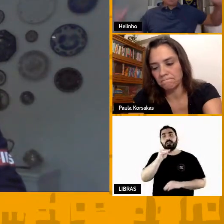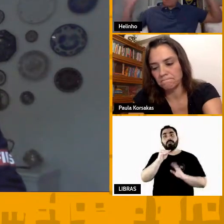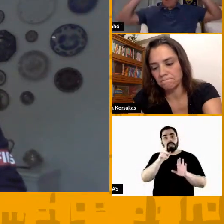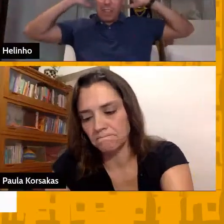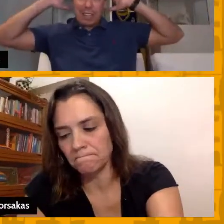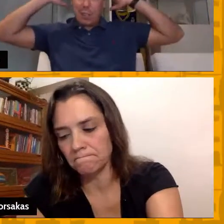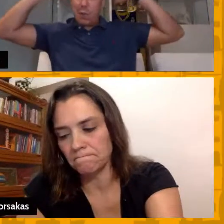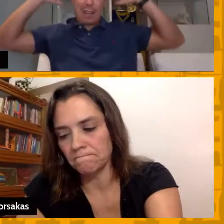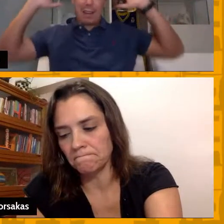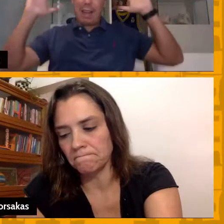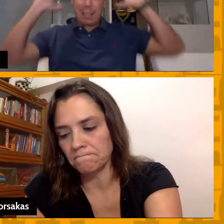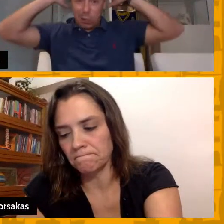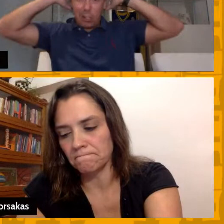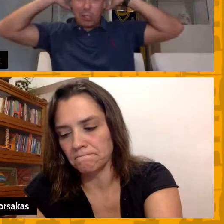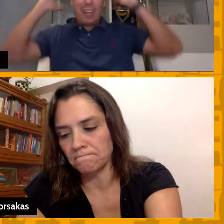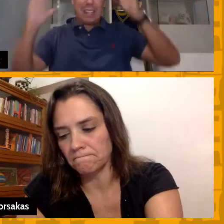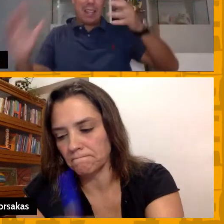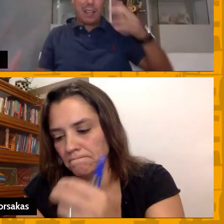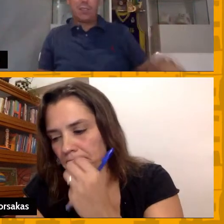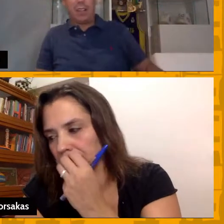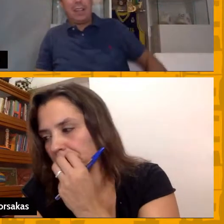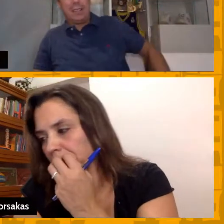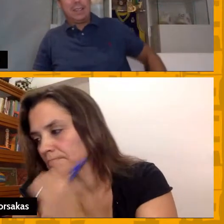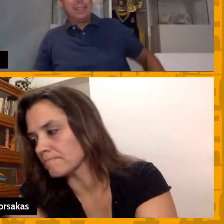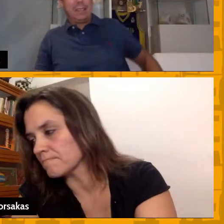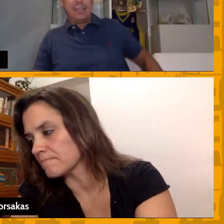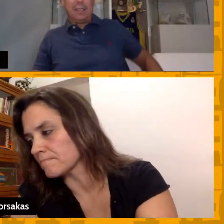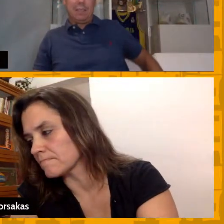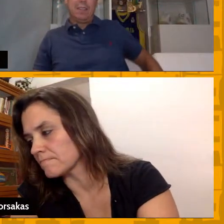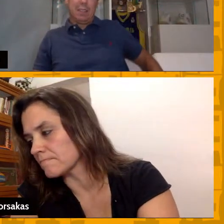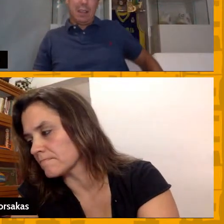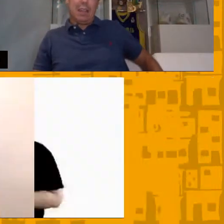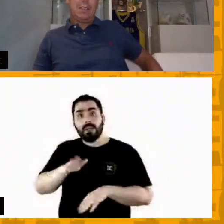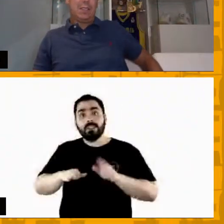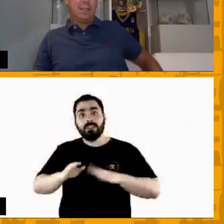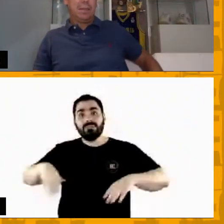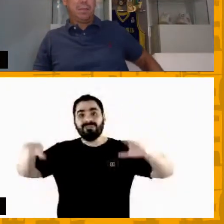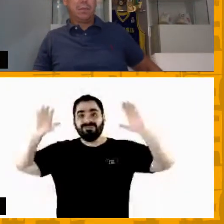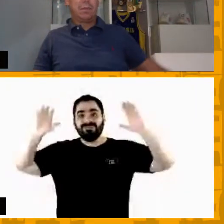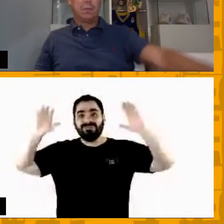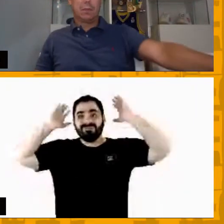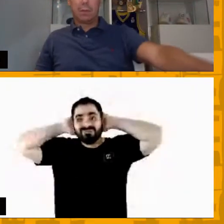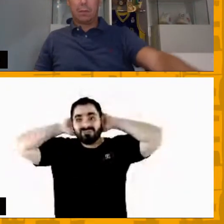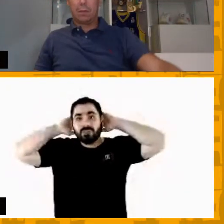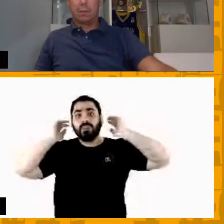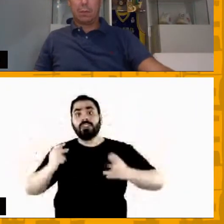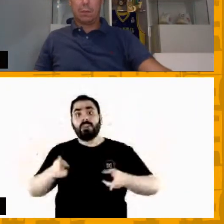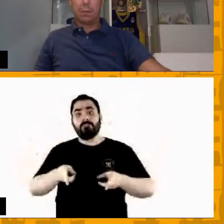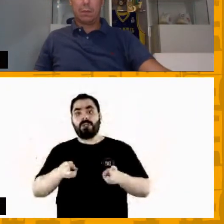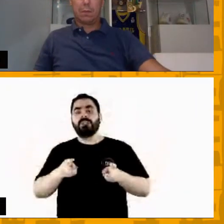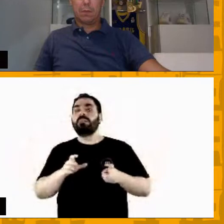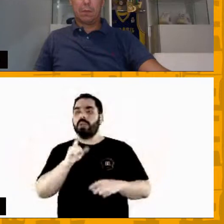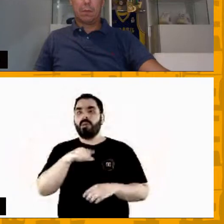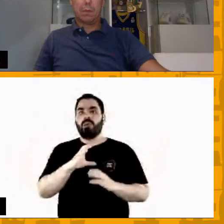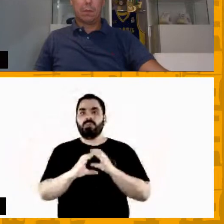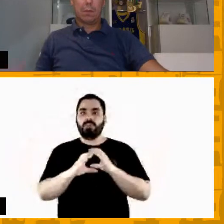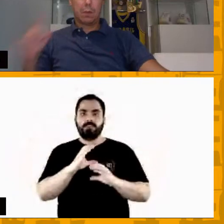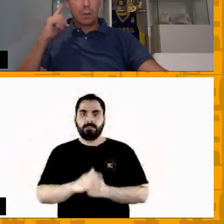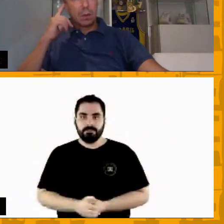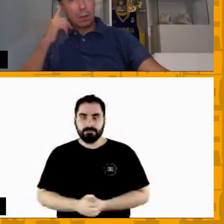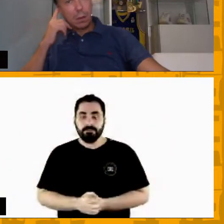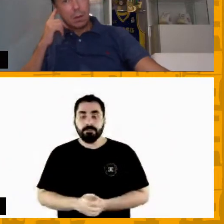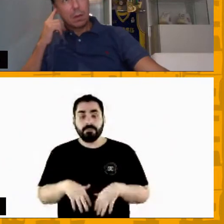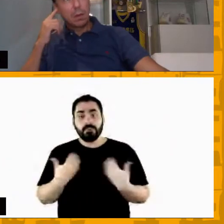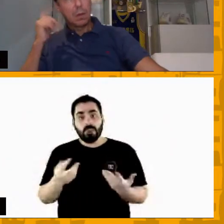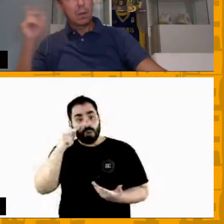acredito... fazer a confiança de um atleta só de fazer isso, né? Exatamente, e eu vejo que a comunicação,